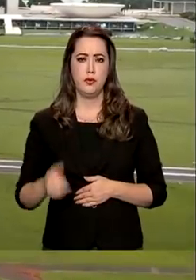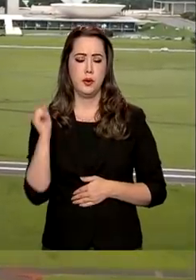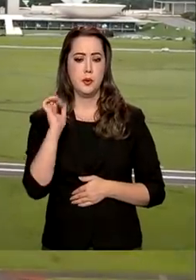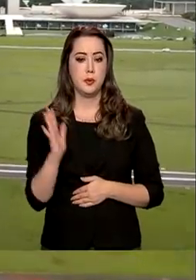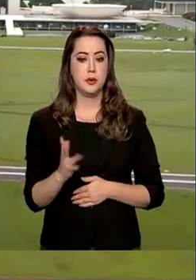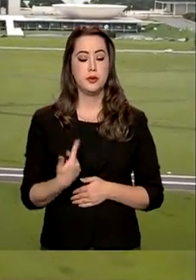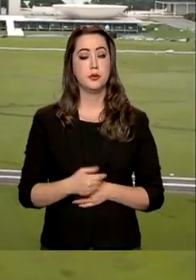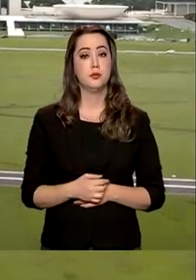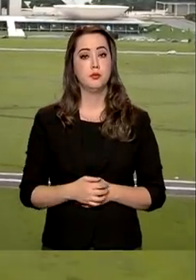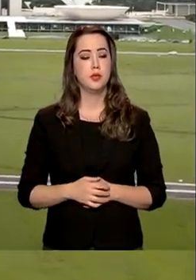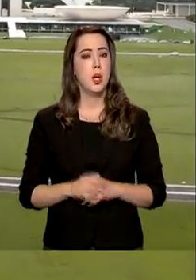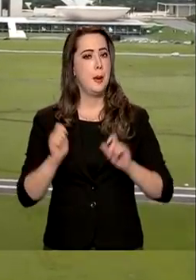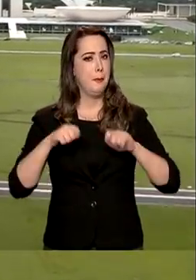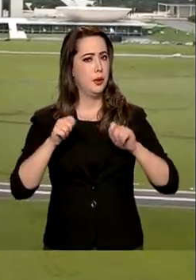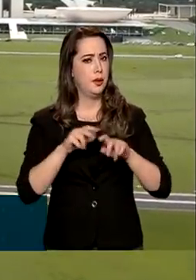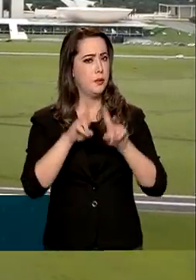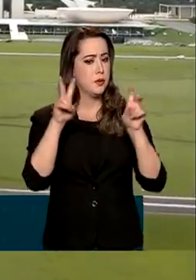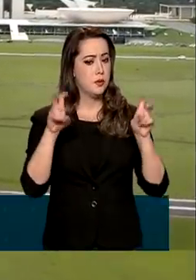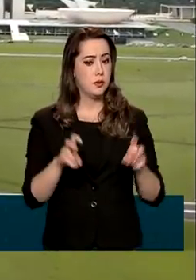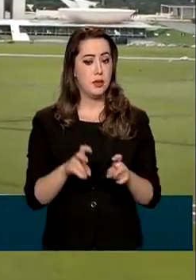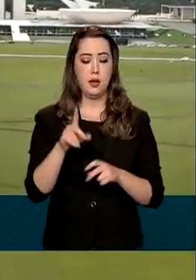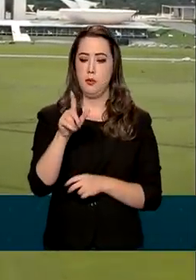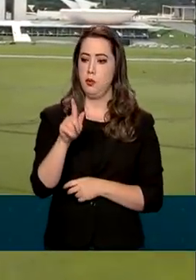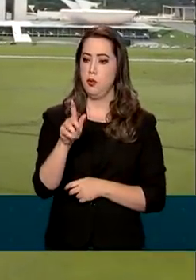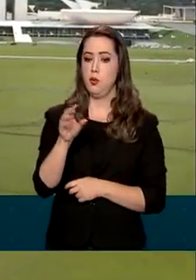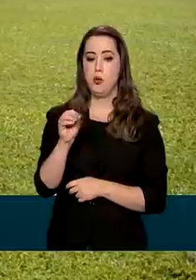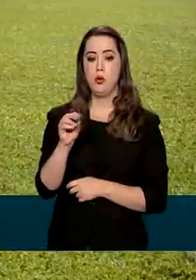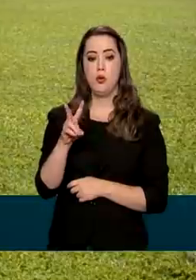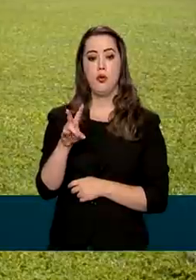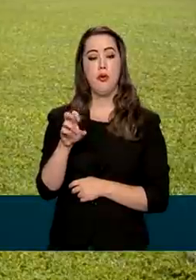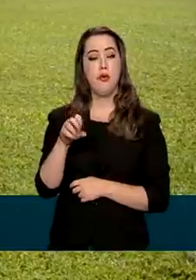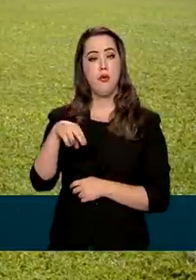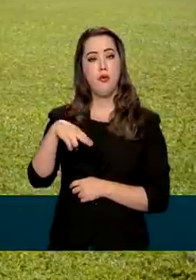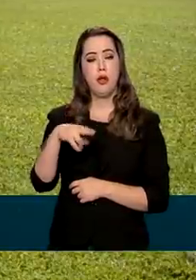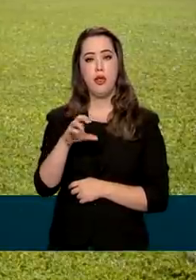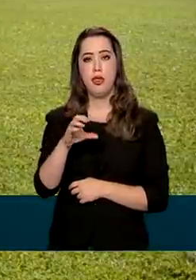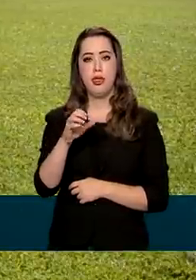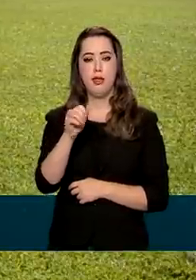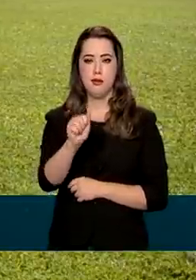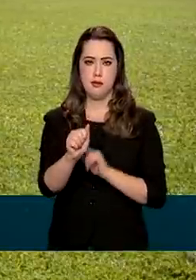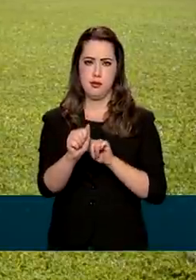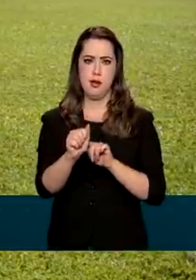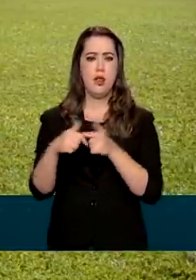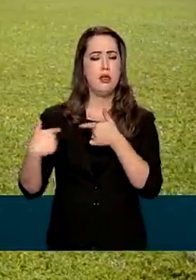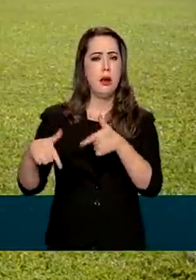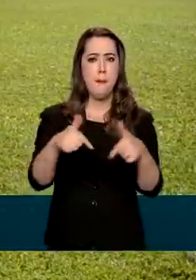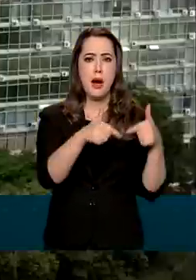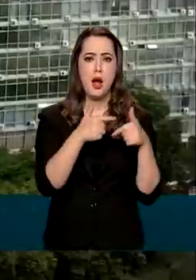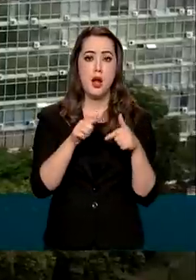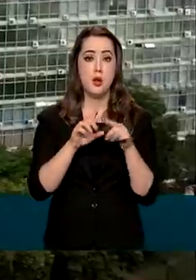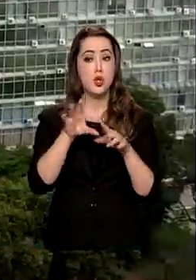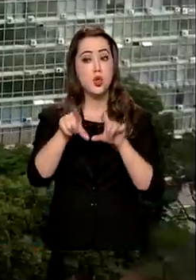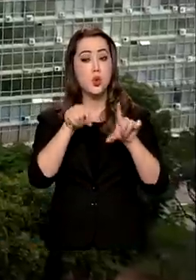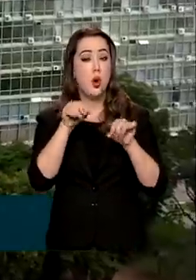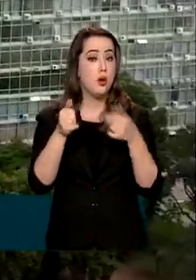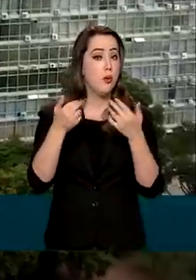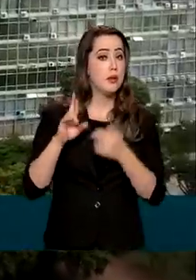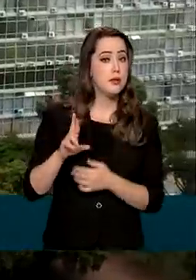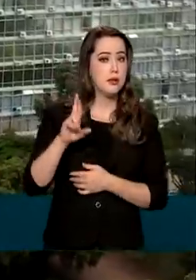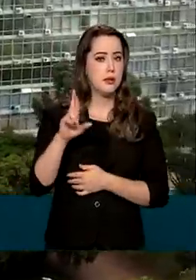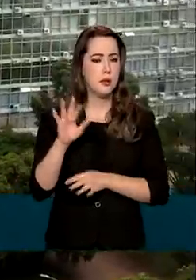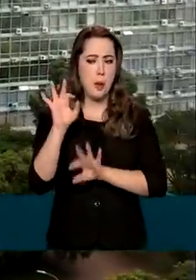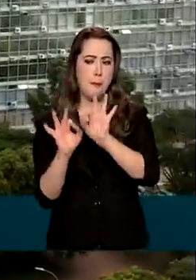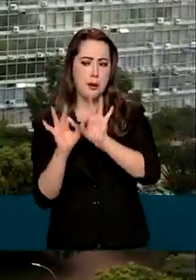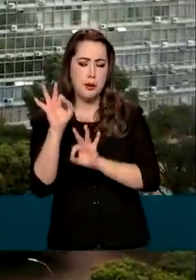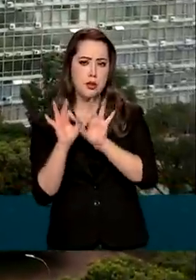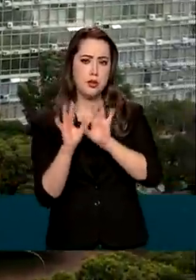Podemos chamar de governança um conjunto de ações que definem as responsabilidades e ajudam a desenhar